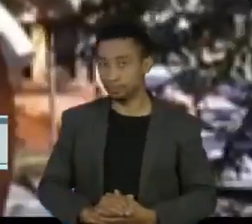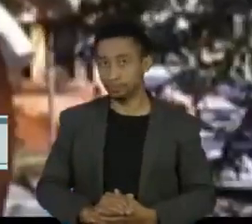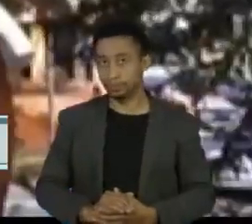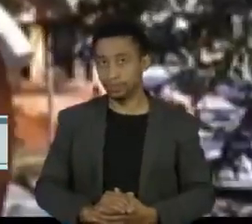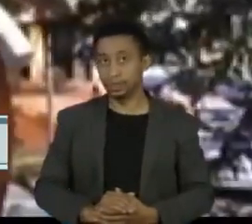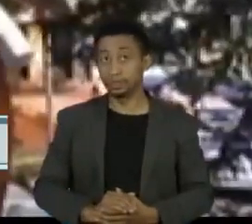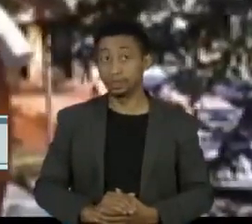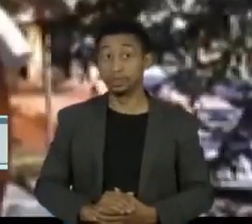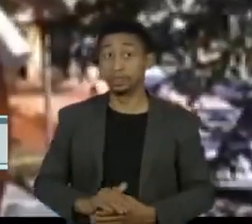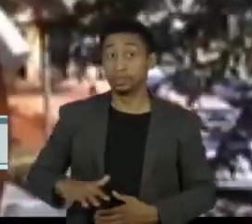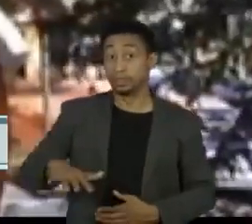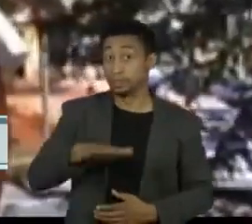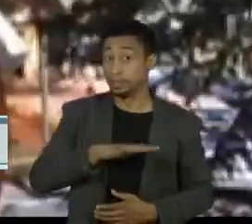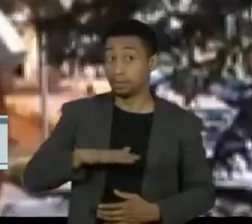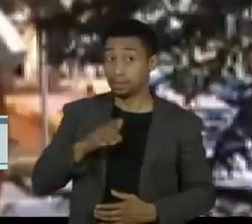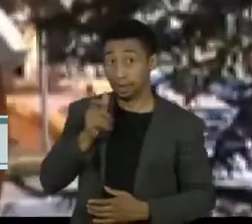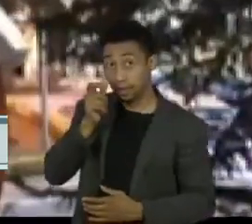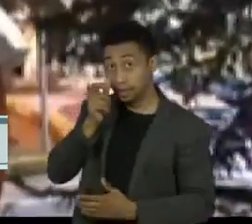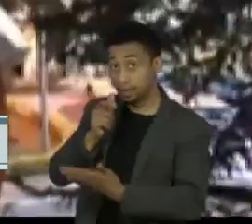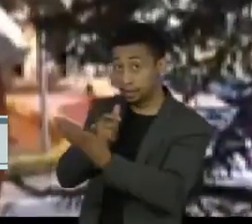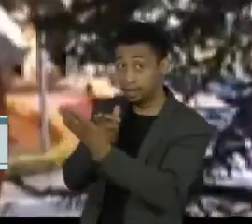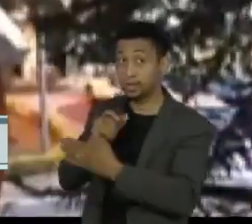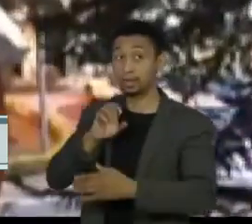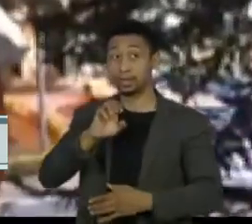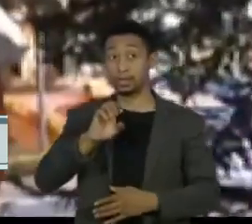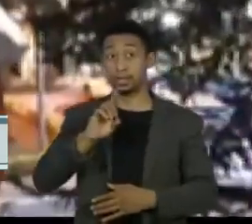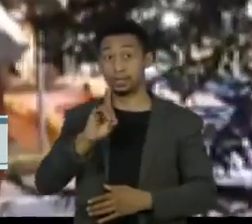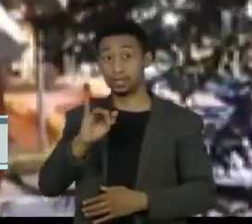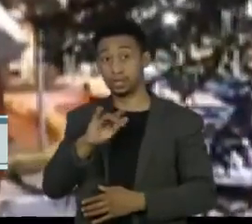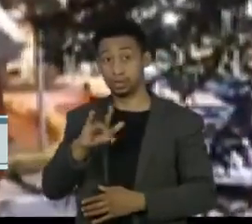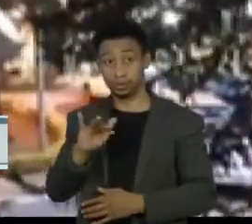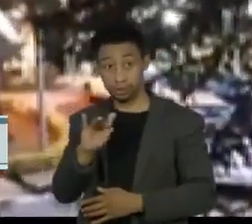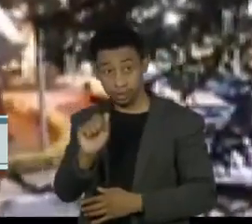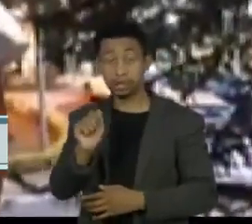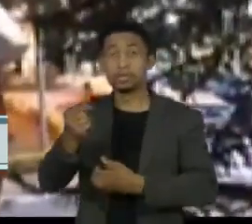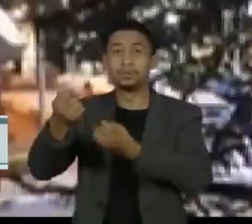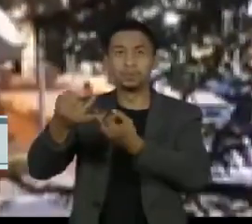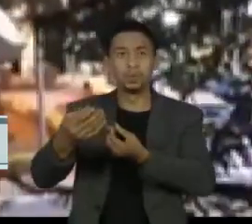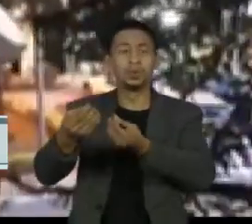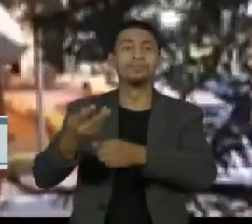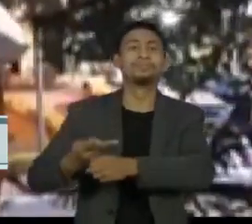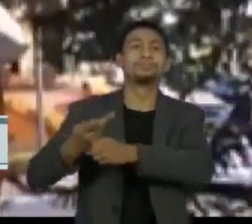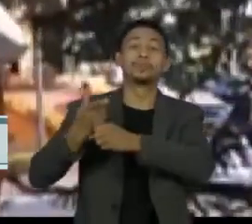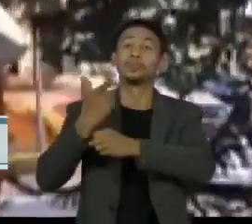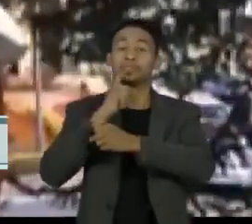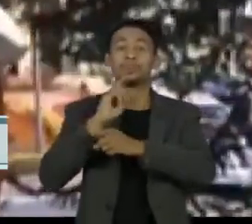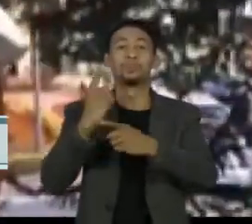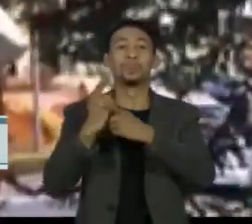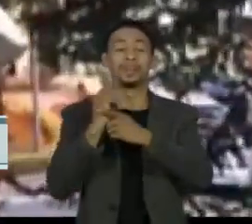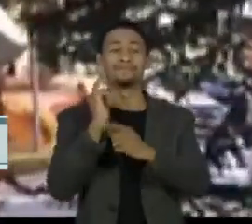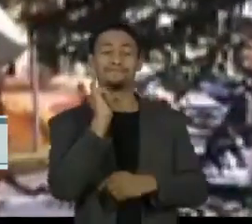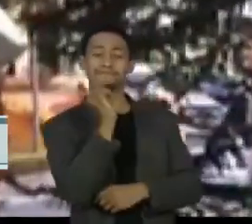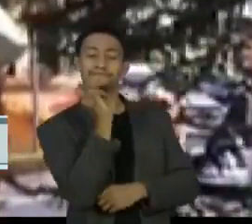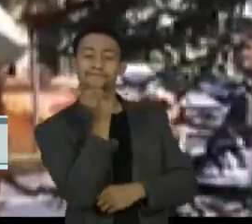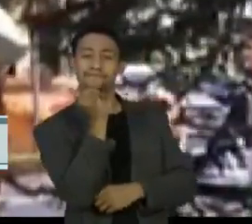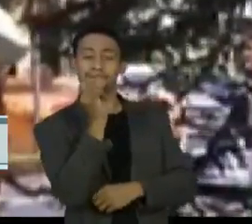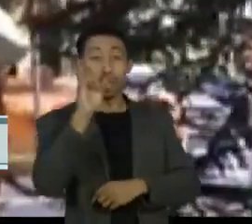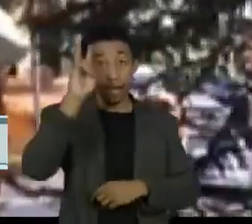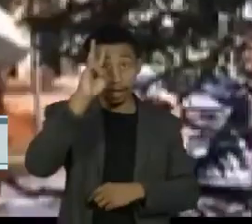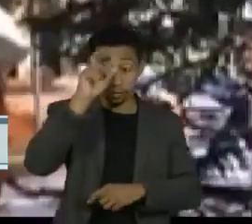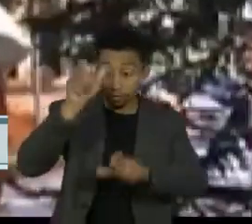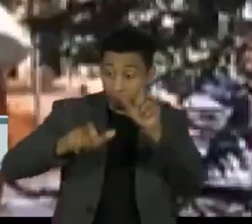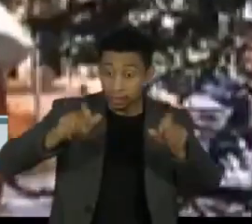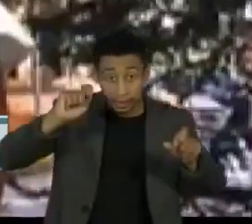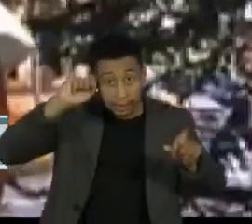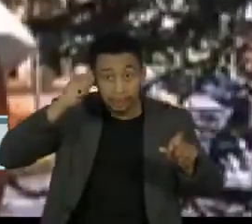Já entre os curtas, a cineasta Edileuza Penha de Souza conquistou o prêmio nacional ao narrar a história de mulheres negras que puderam